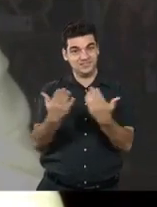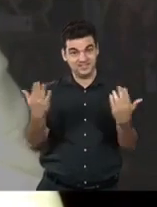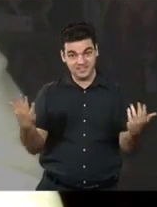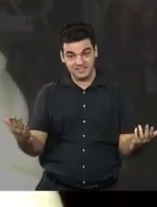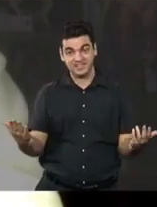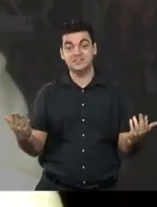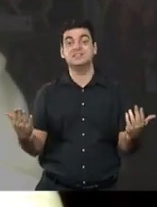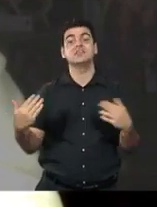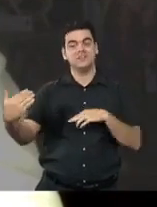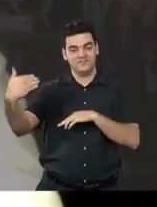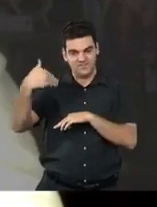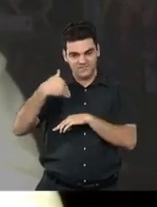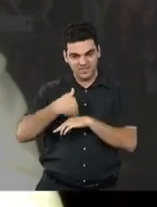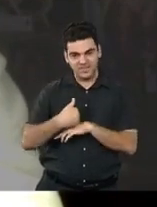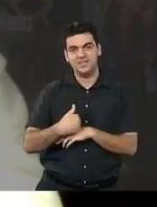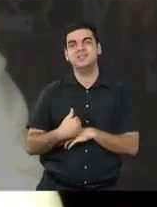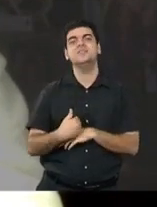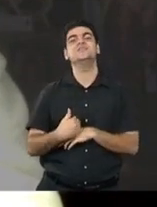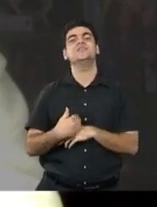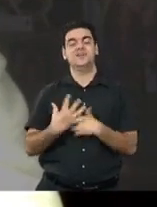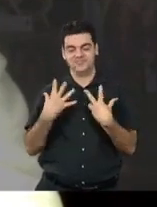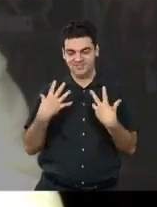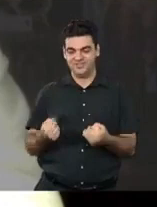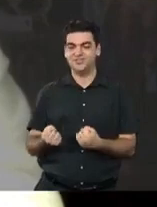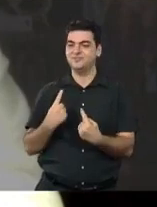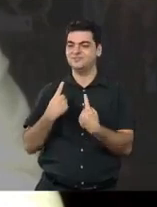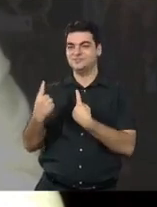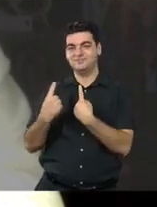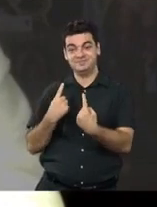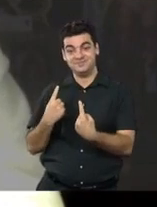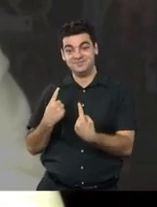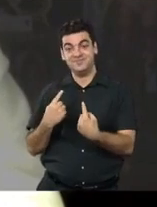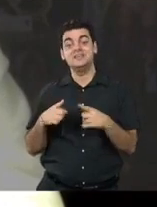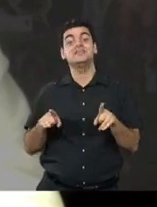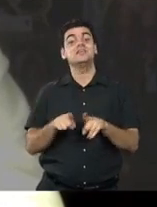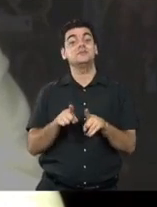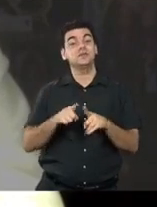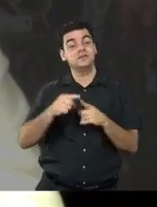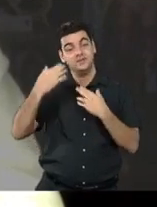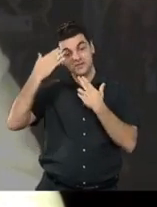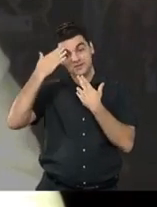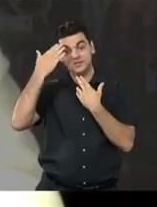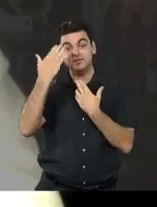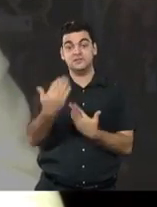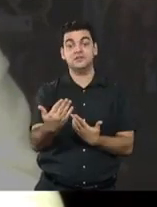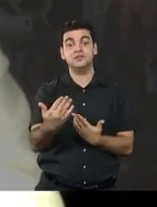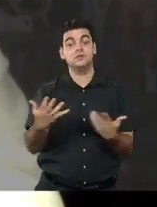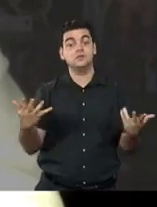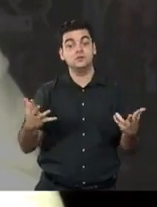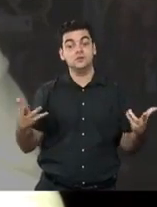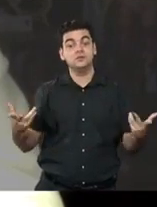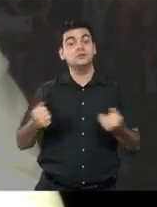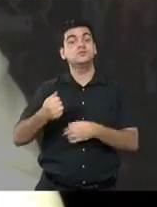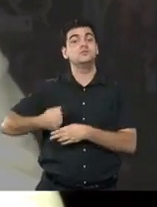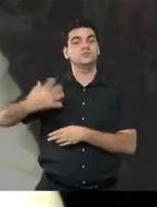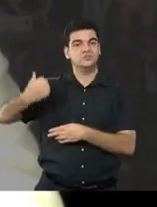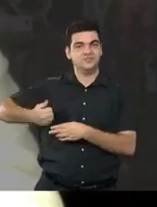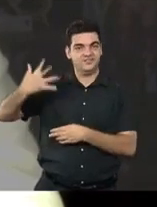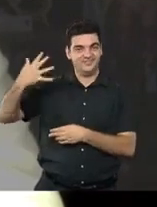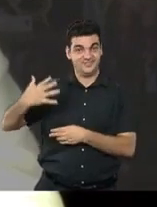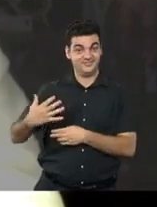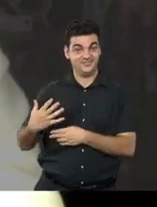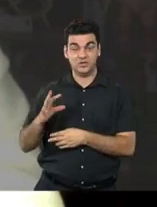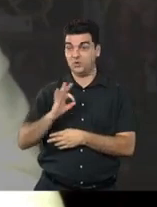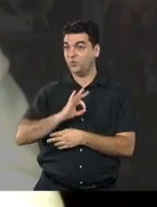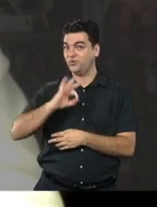pelo espaço que nos foi dado aqui para essa conversa, e sabe o que eu queria agradecer também? A qualidade do chat que nós tivemos